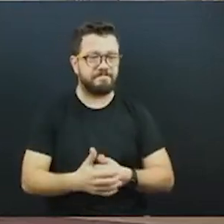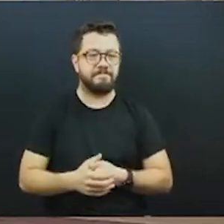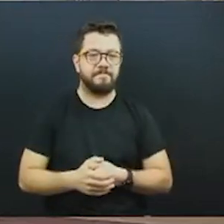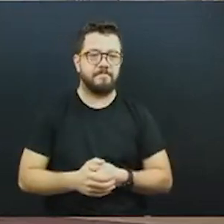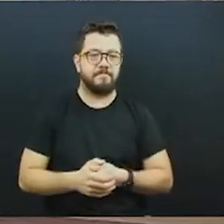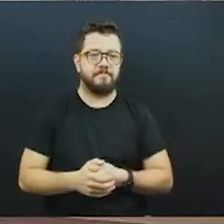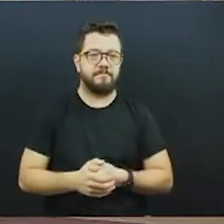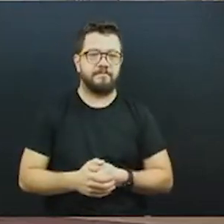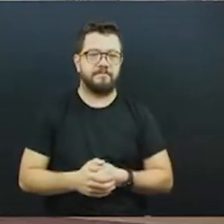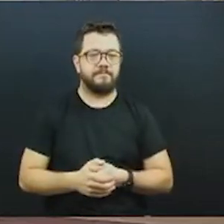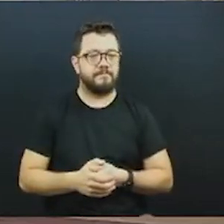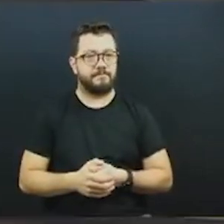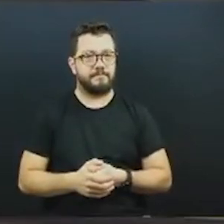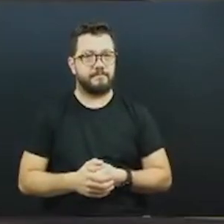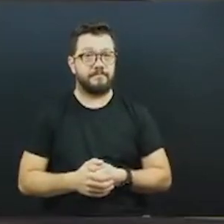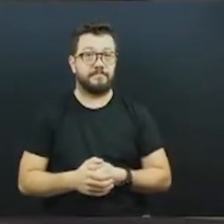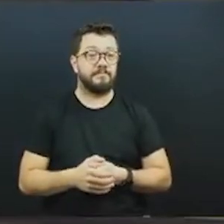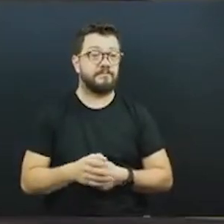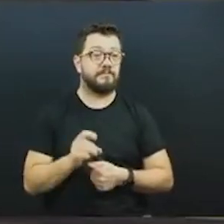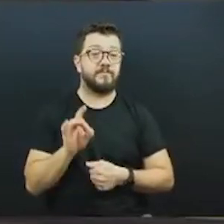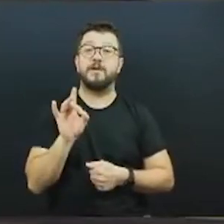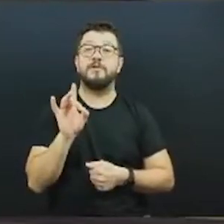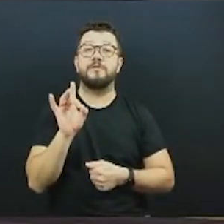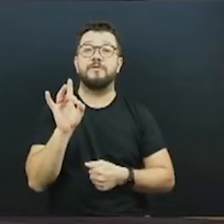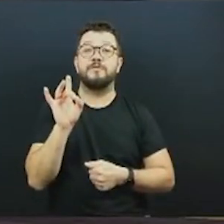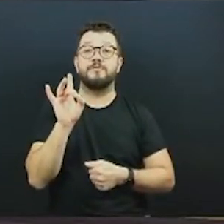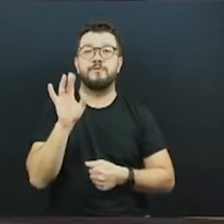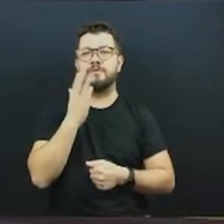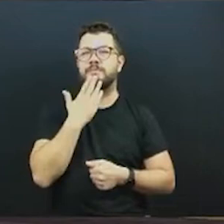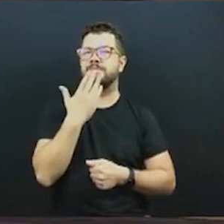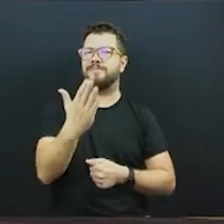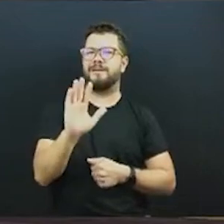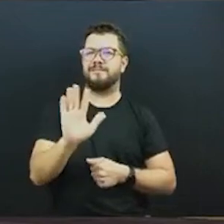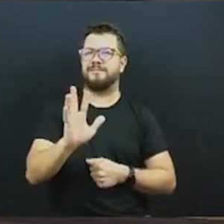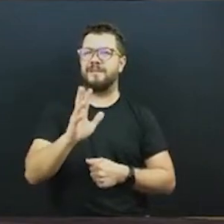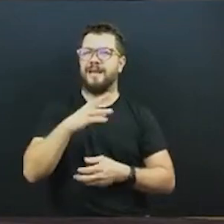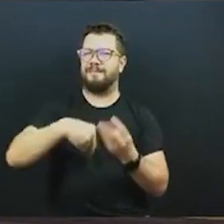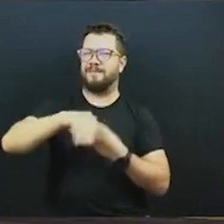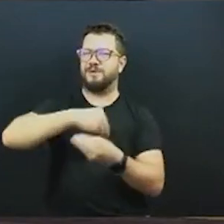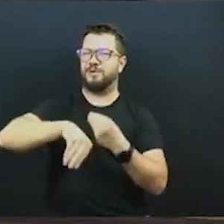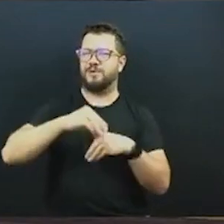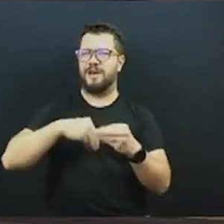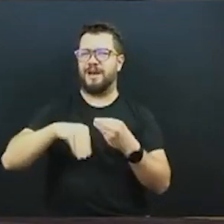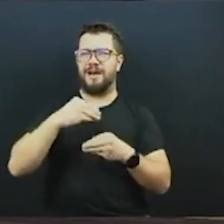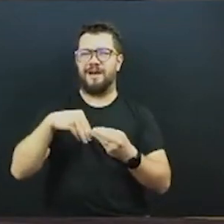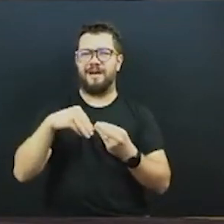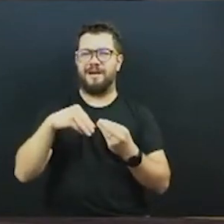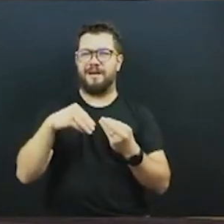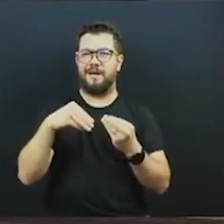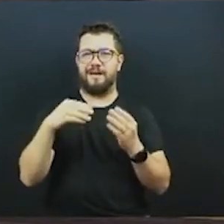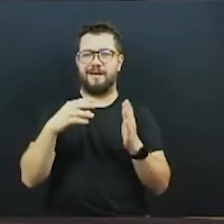Obrigado, vereador Dalton. Só peço a gentileza de não envolver o partido PL nessa discussão. Eu sou do PL